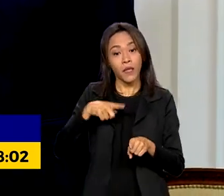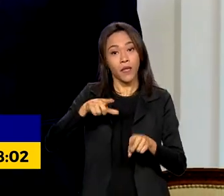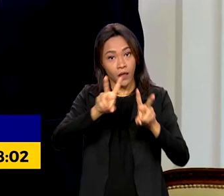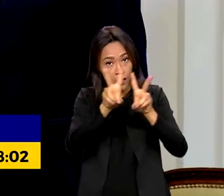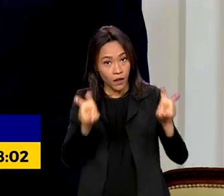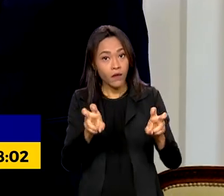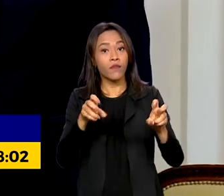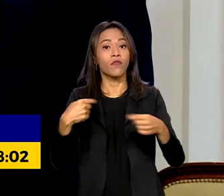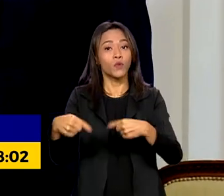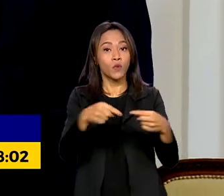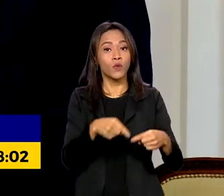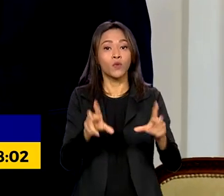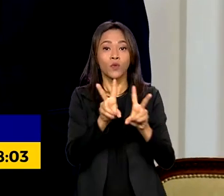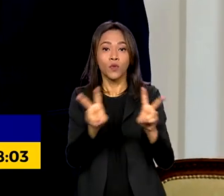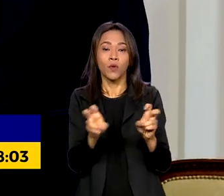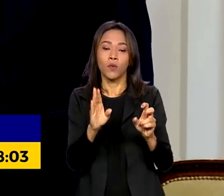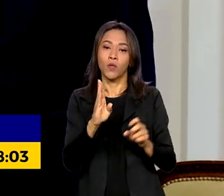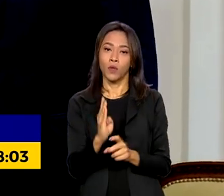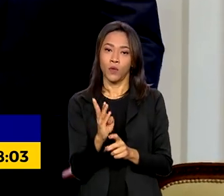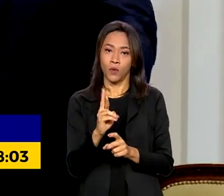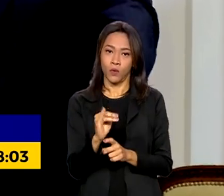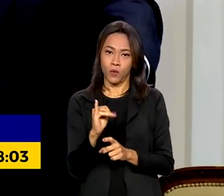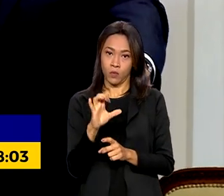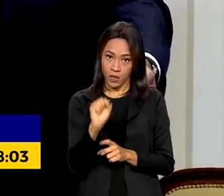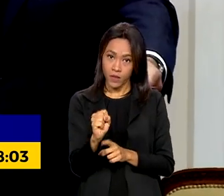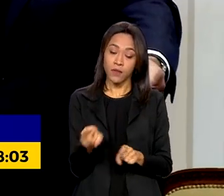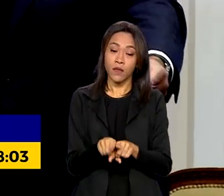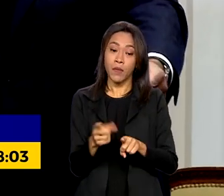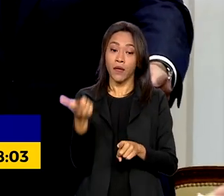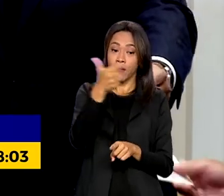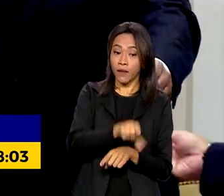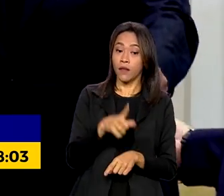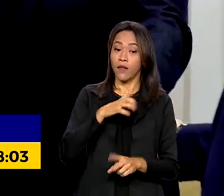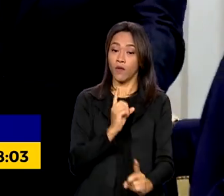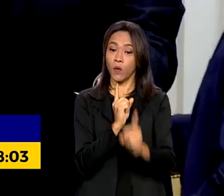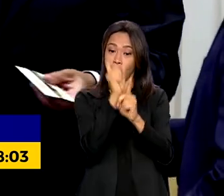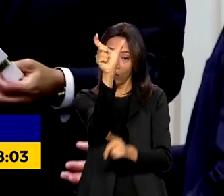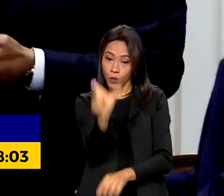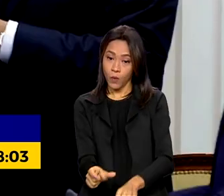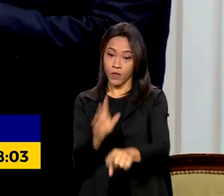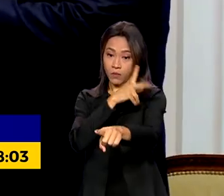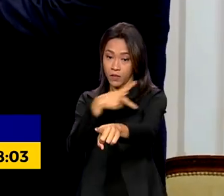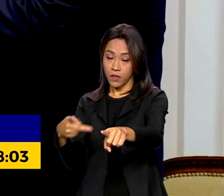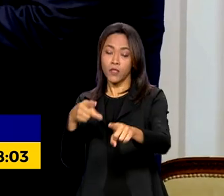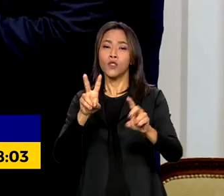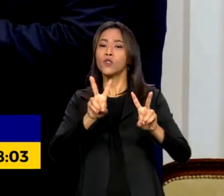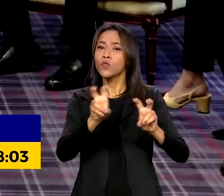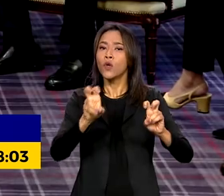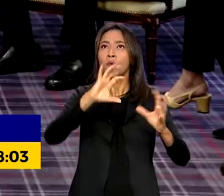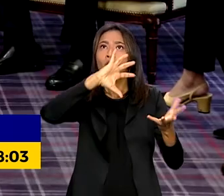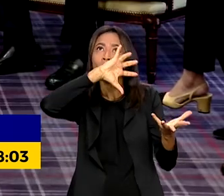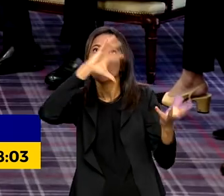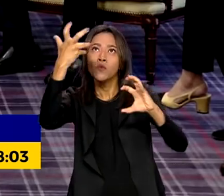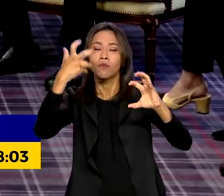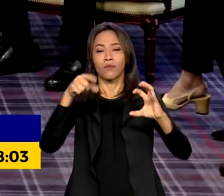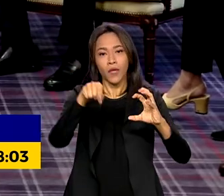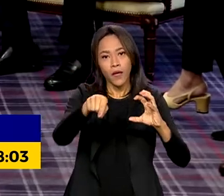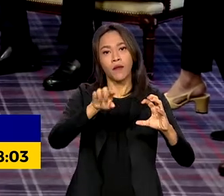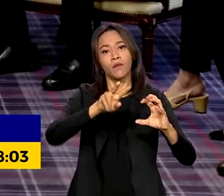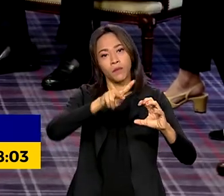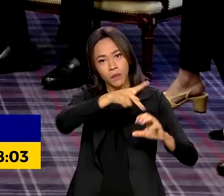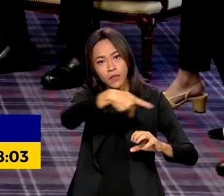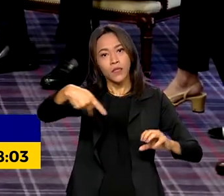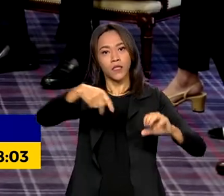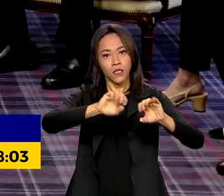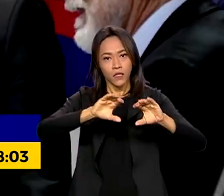Na mesma tarde, Lula teve reuniões bilaterais com o presidente da Conferência das Nações Unidas sobre Mudanças Climáticas, que será realizada nos